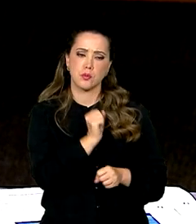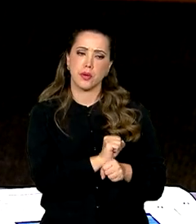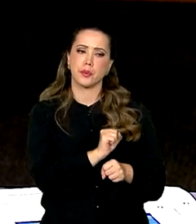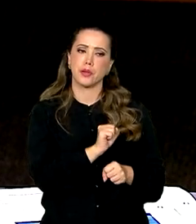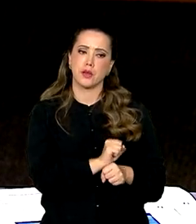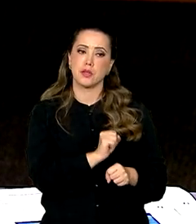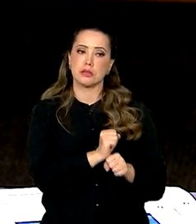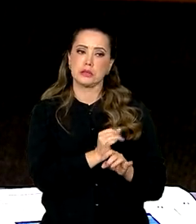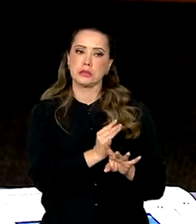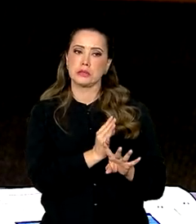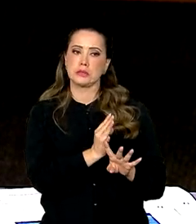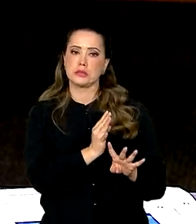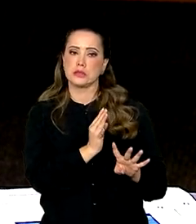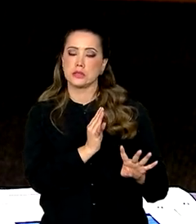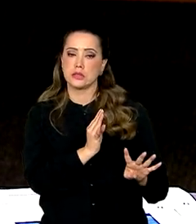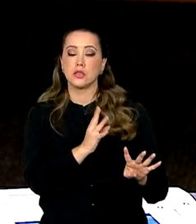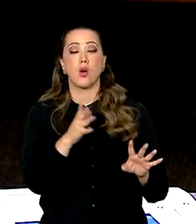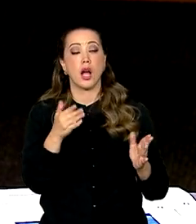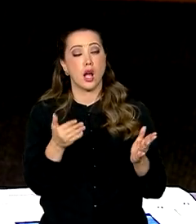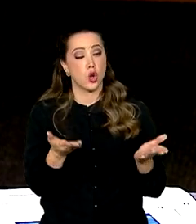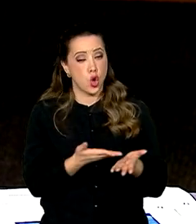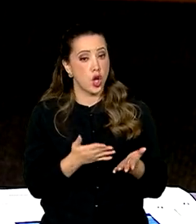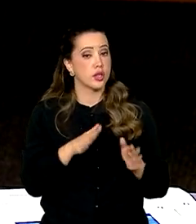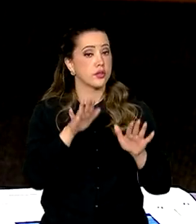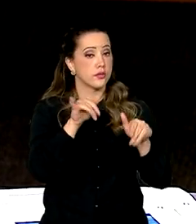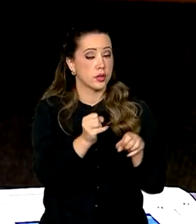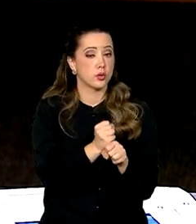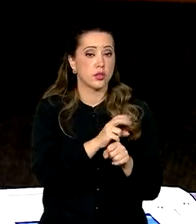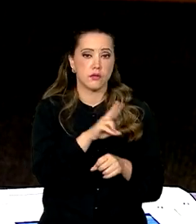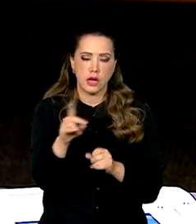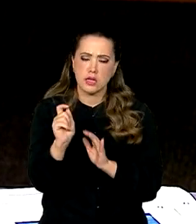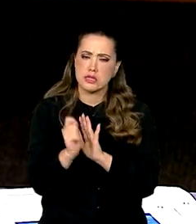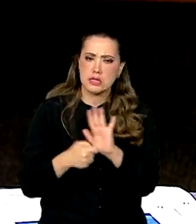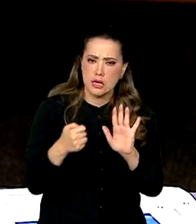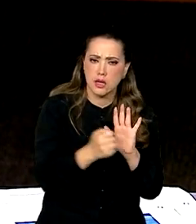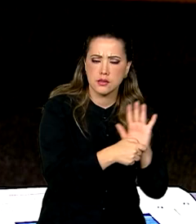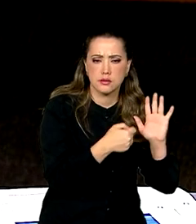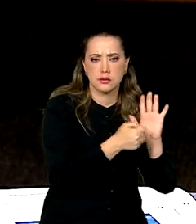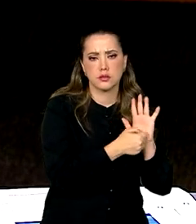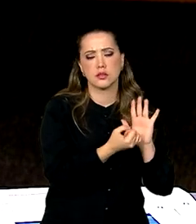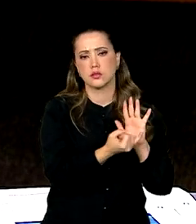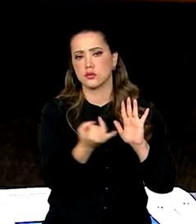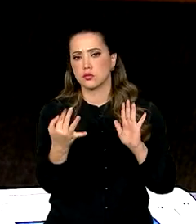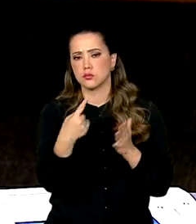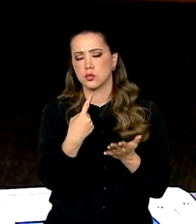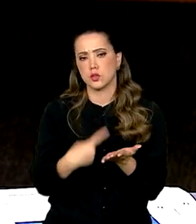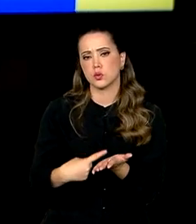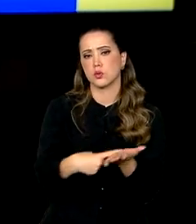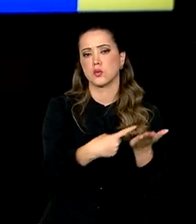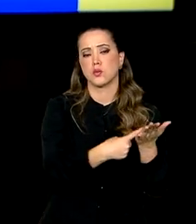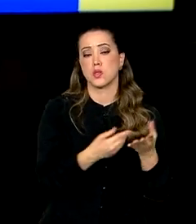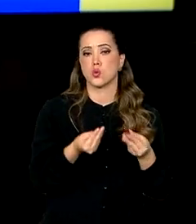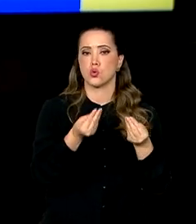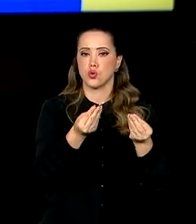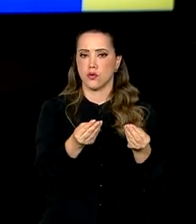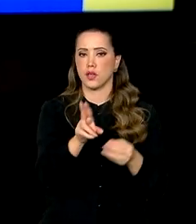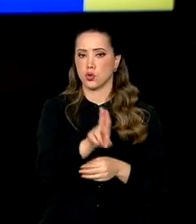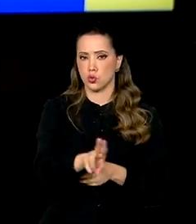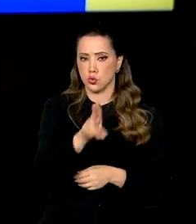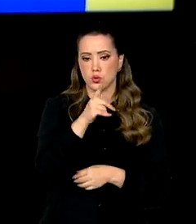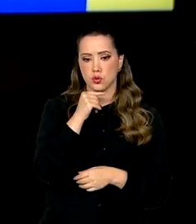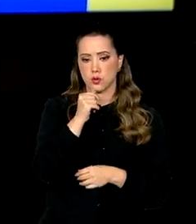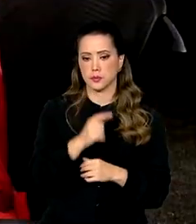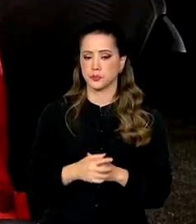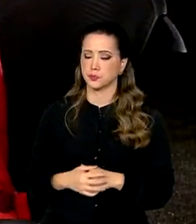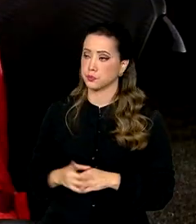Então, agora, no final do ano, nós estaremos aí para assinar vários desses termos de cessão. A jornalista